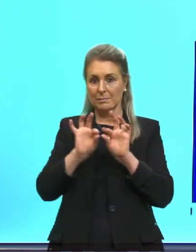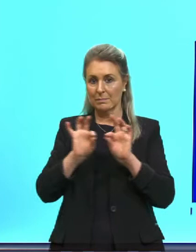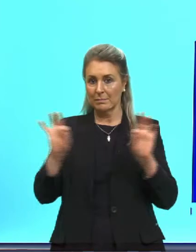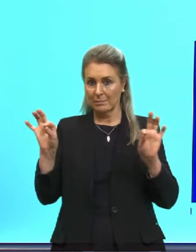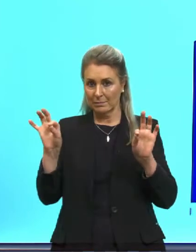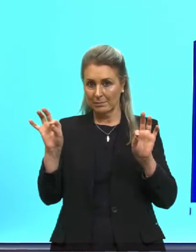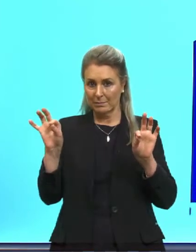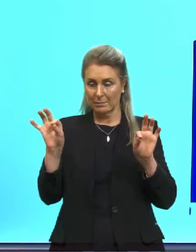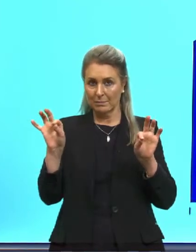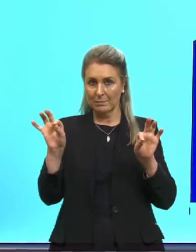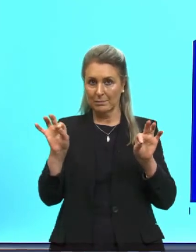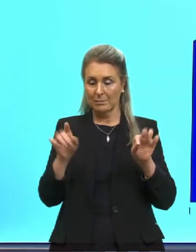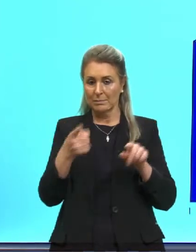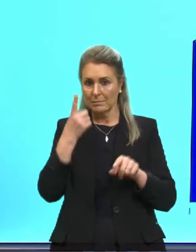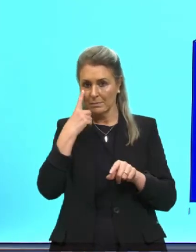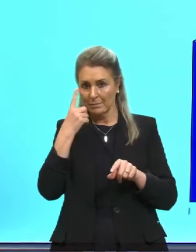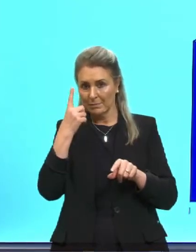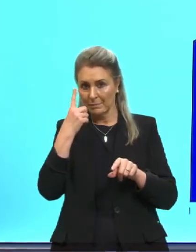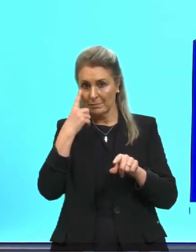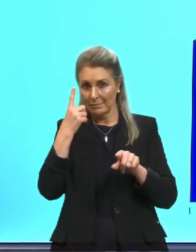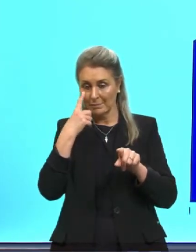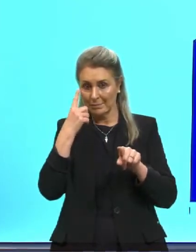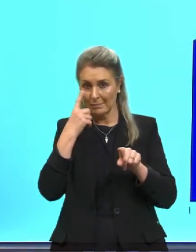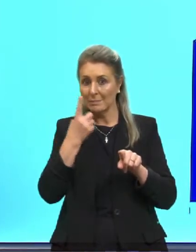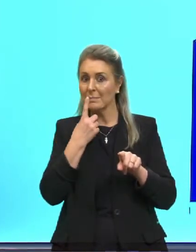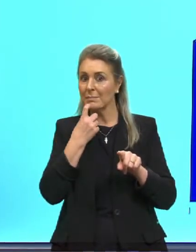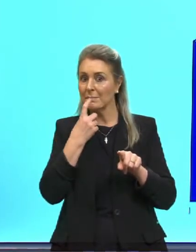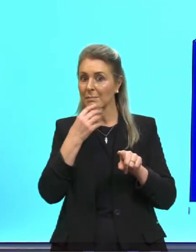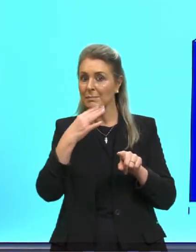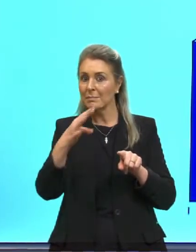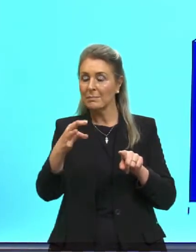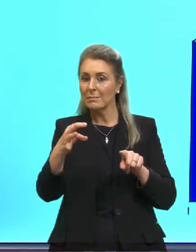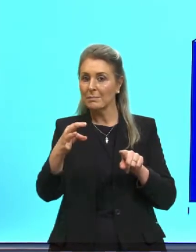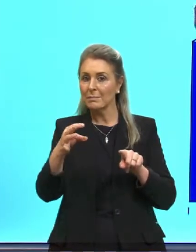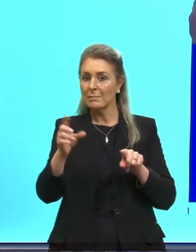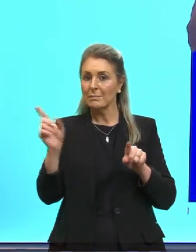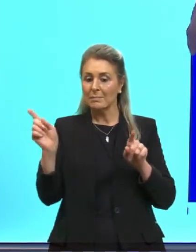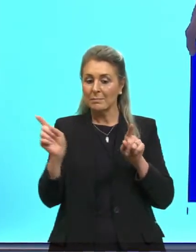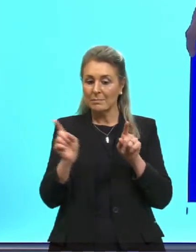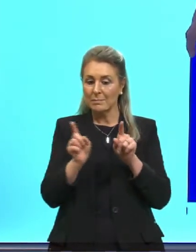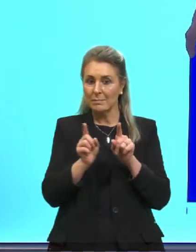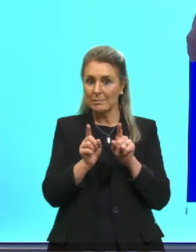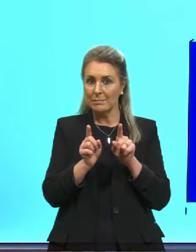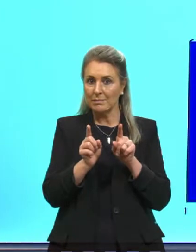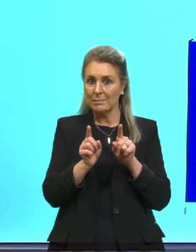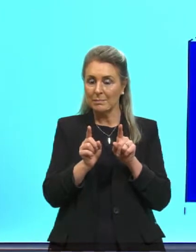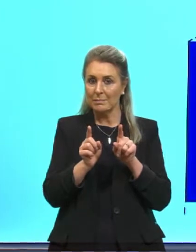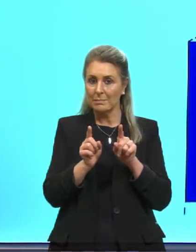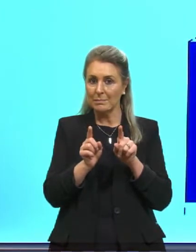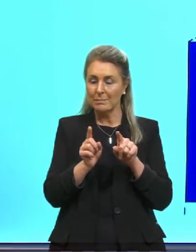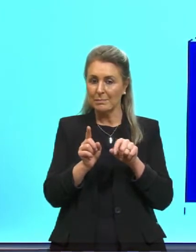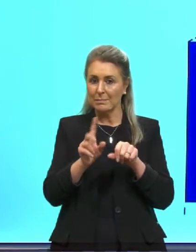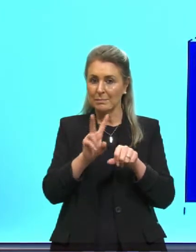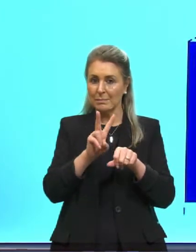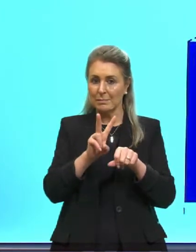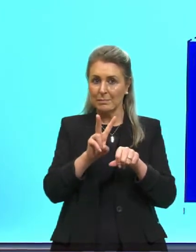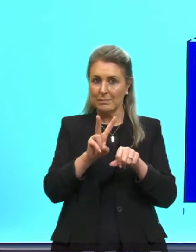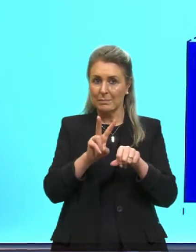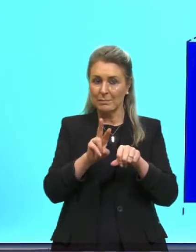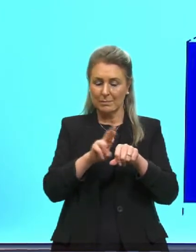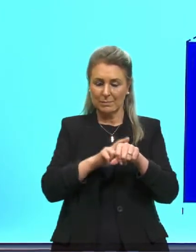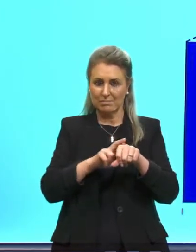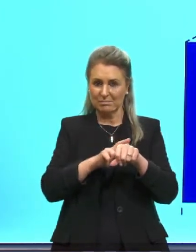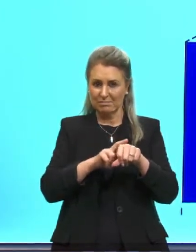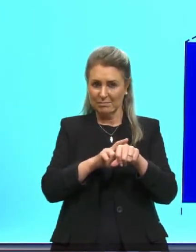é grande no vermelho e pequeno no violeta. Claro que a